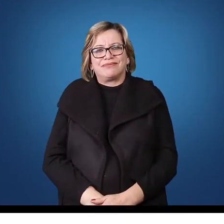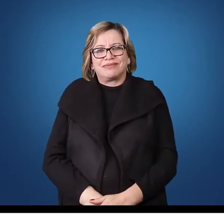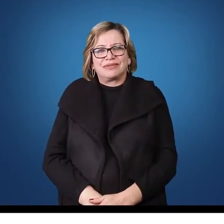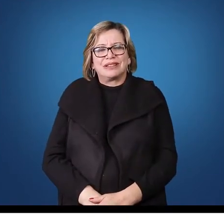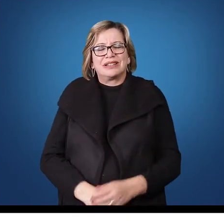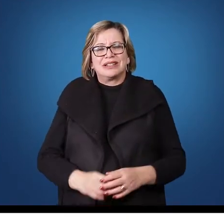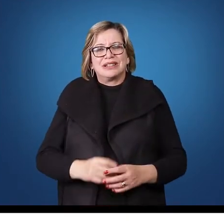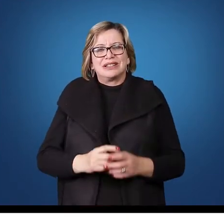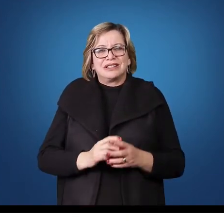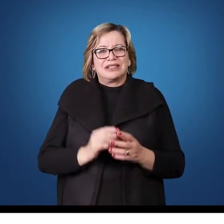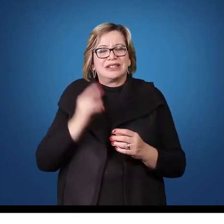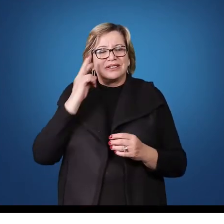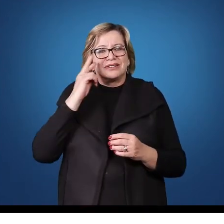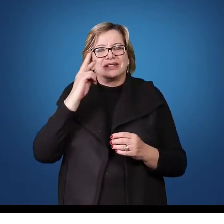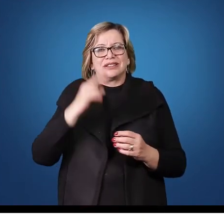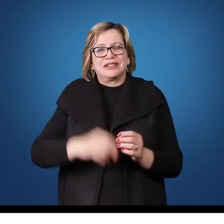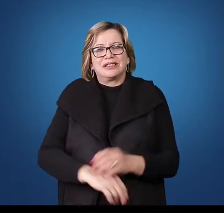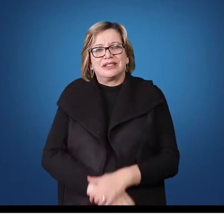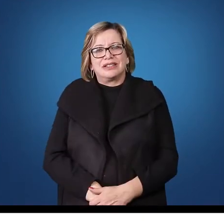subir.